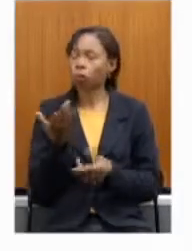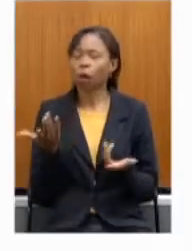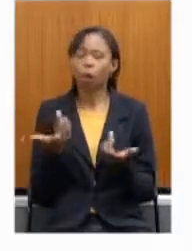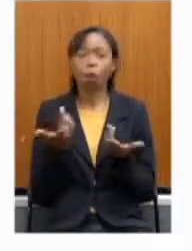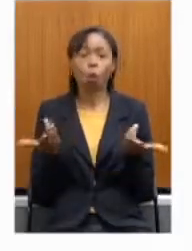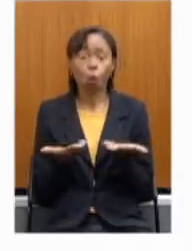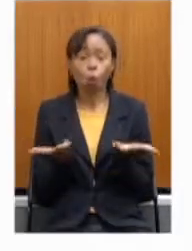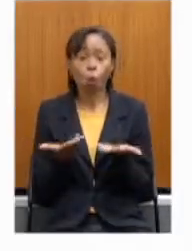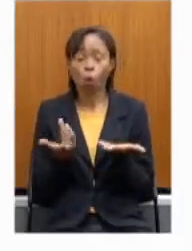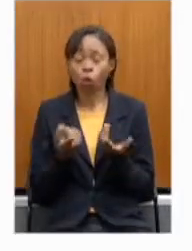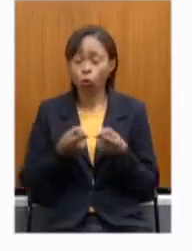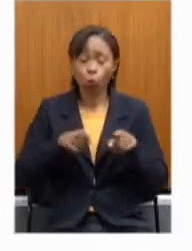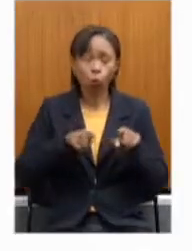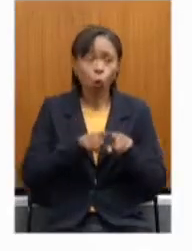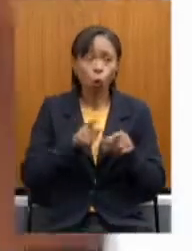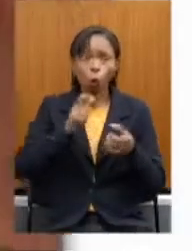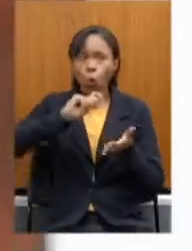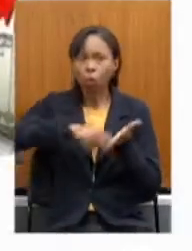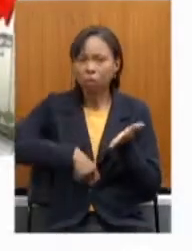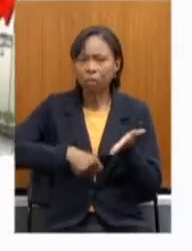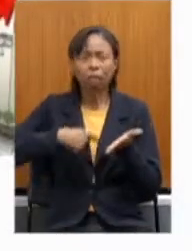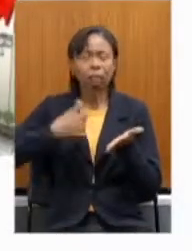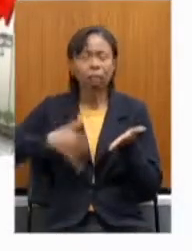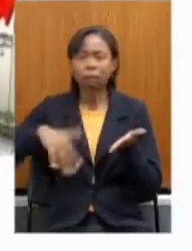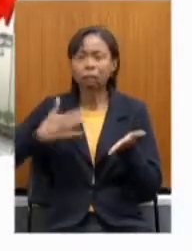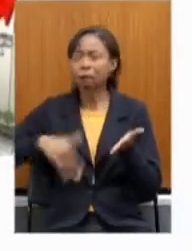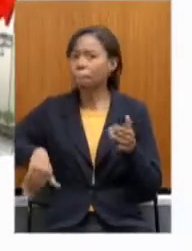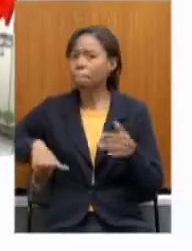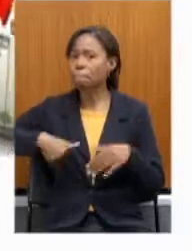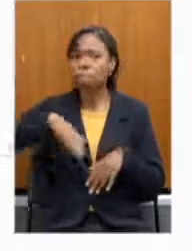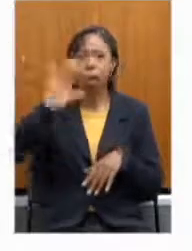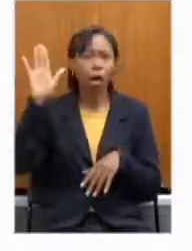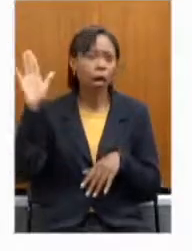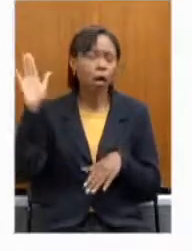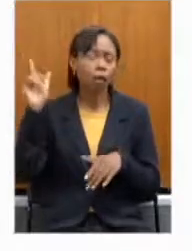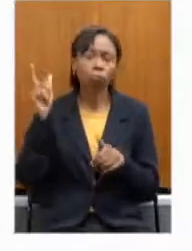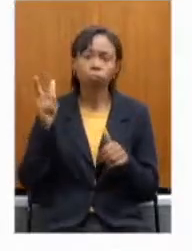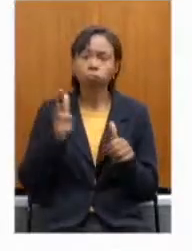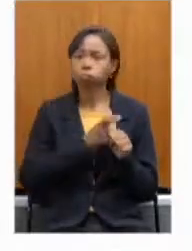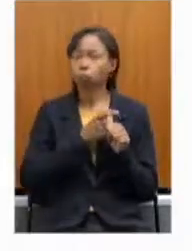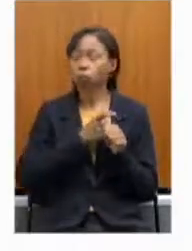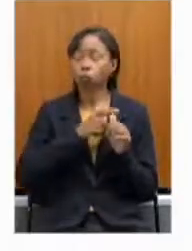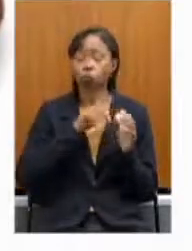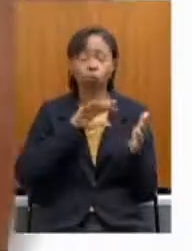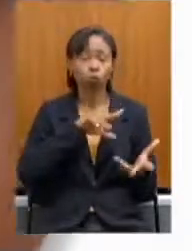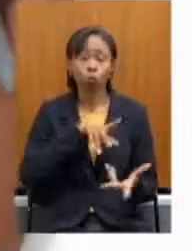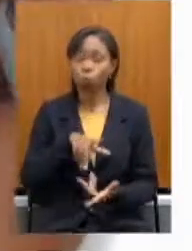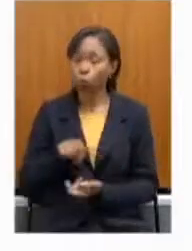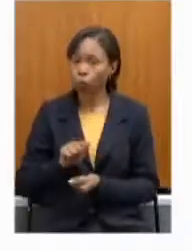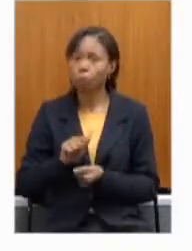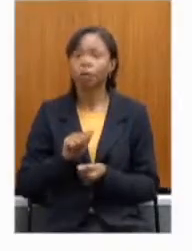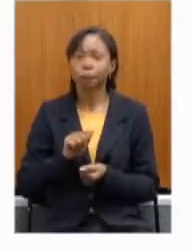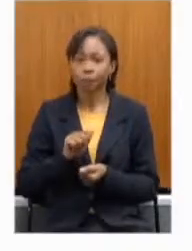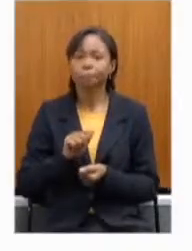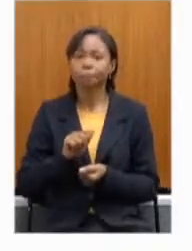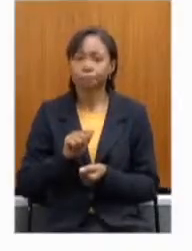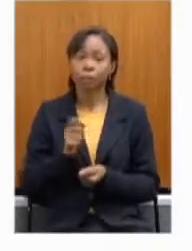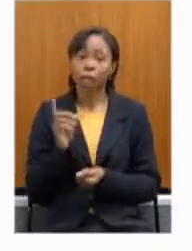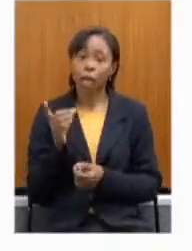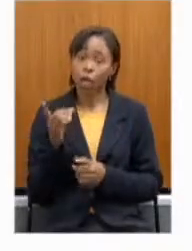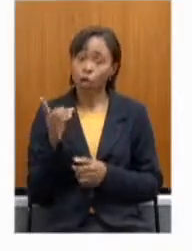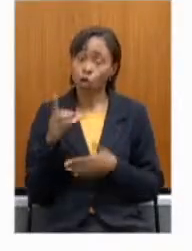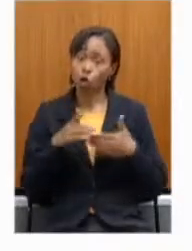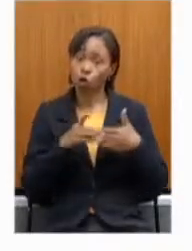Mais desequilibrados Com juros Mais altos Que existem No mundo Sendo praticados Em dólar